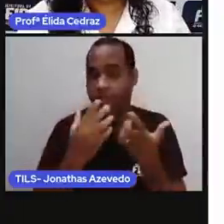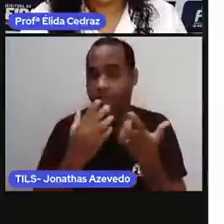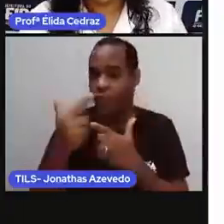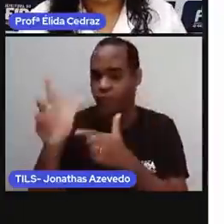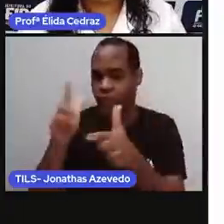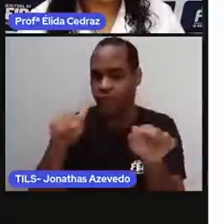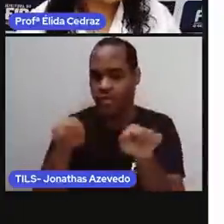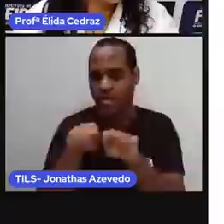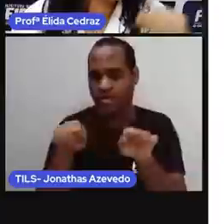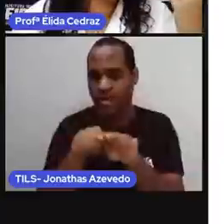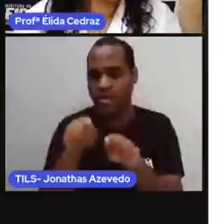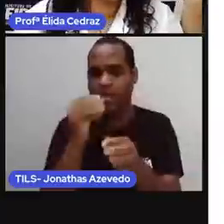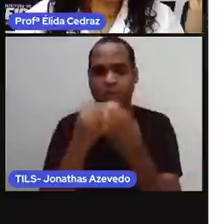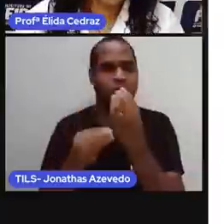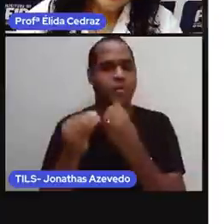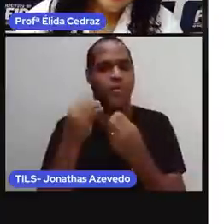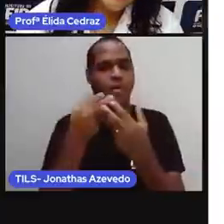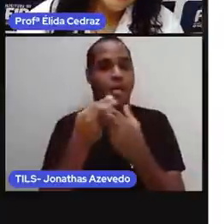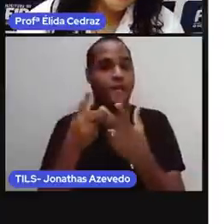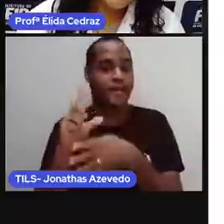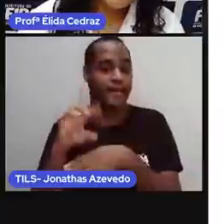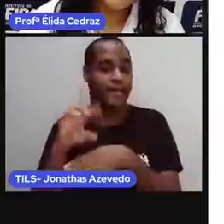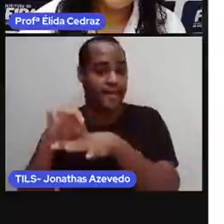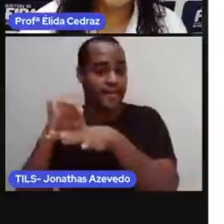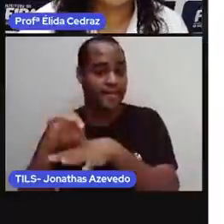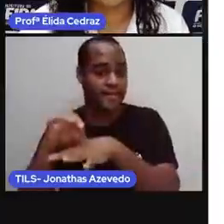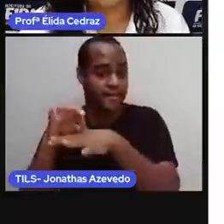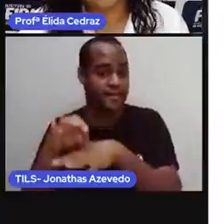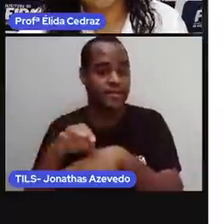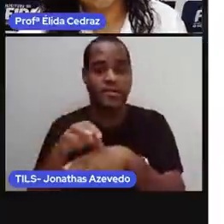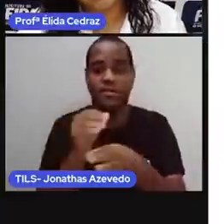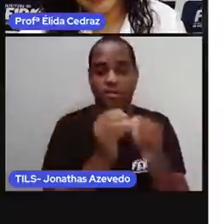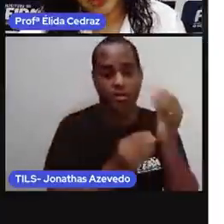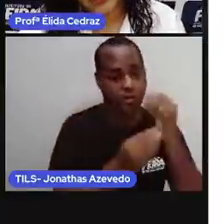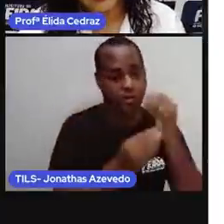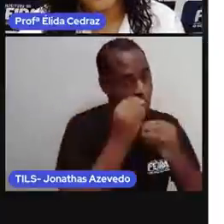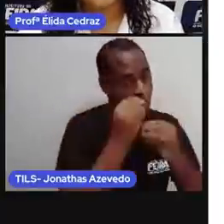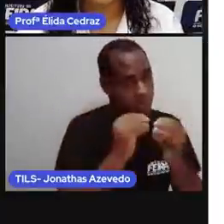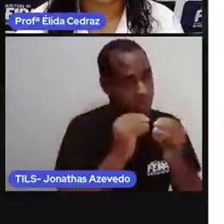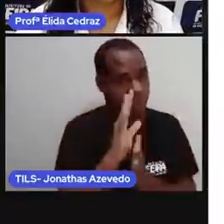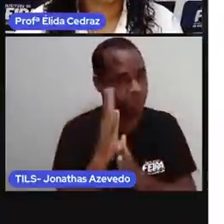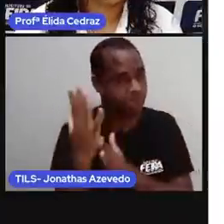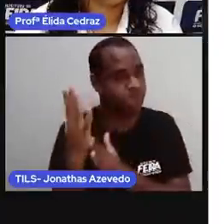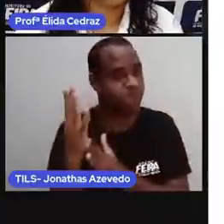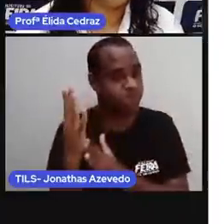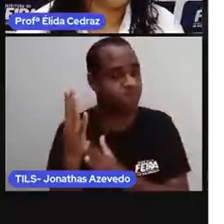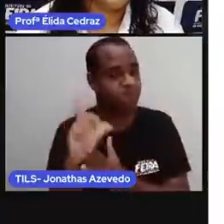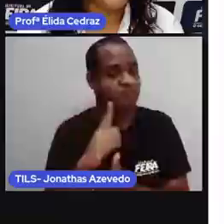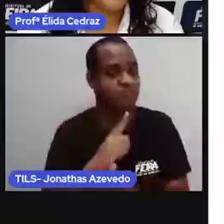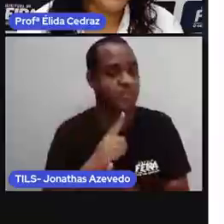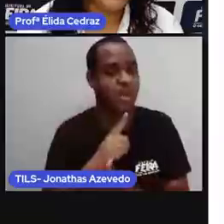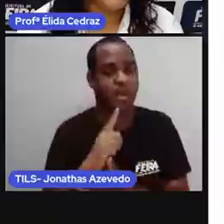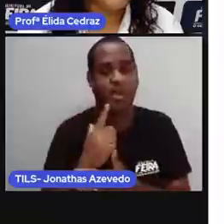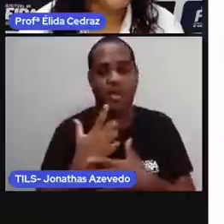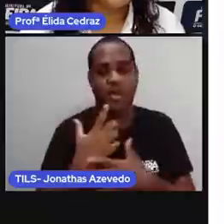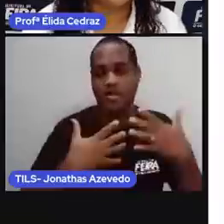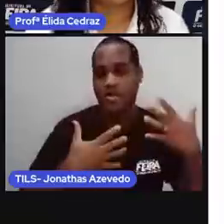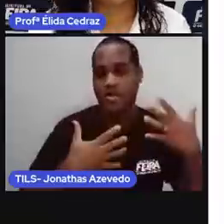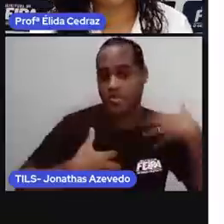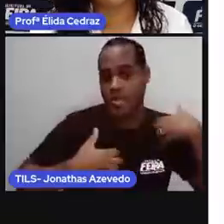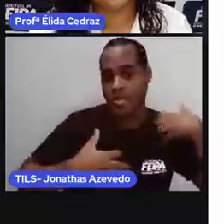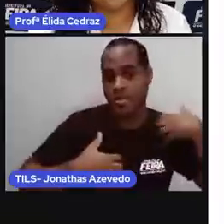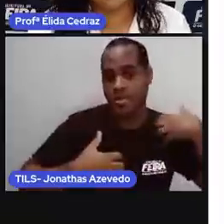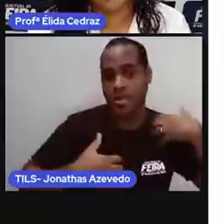comem de tudo. Eles comem carne e eles comem plantinhas. O caso dos macacos,